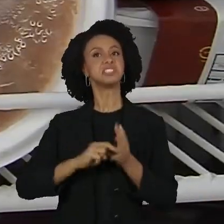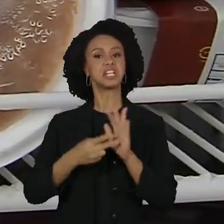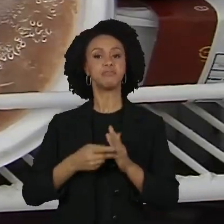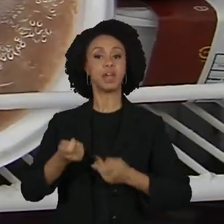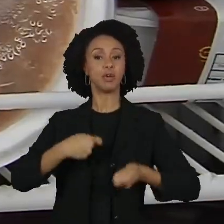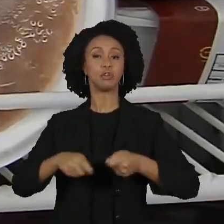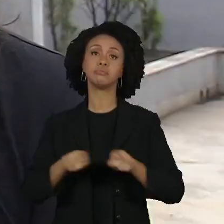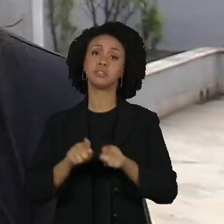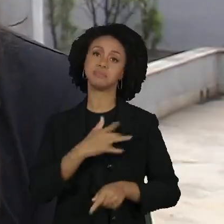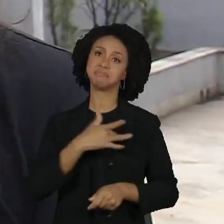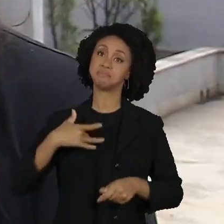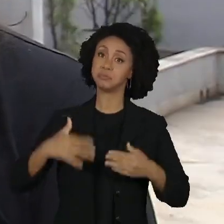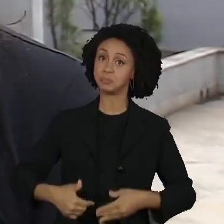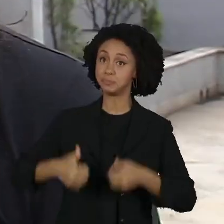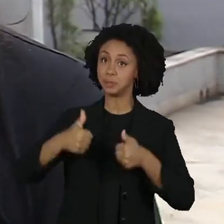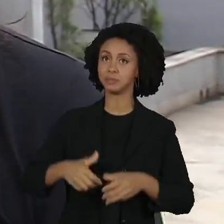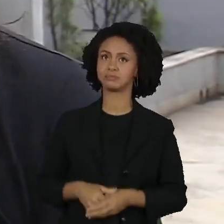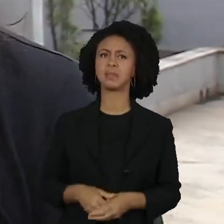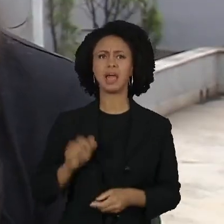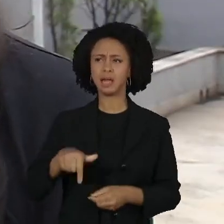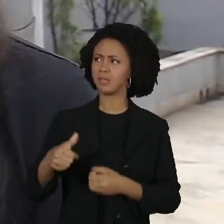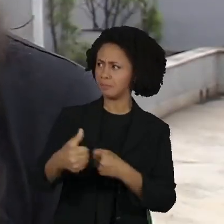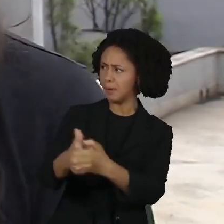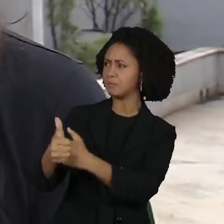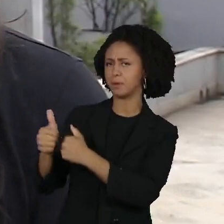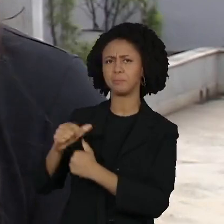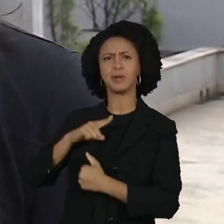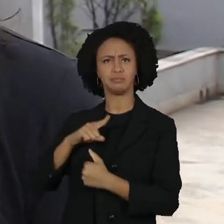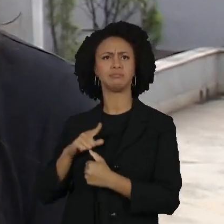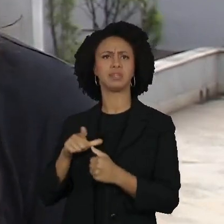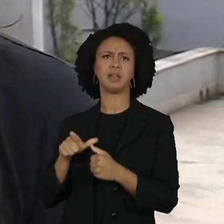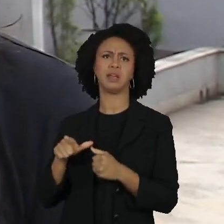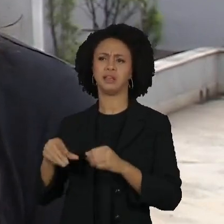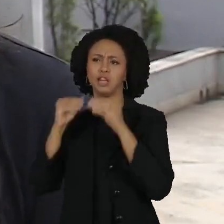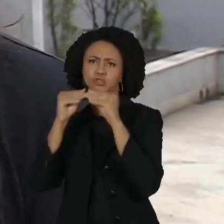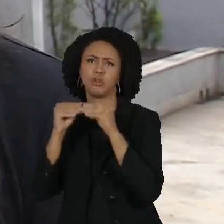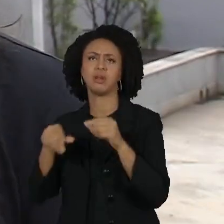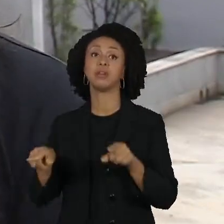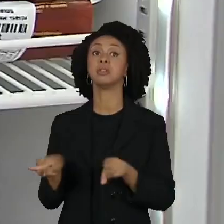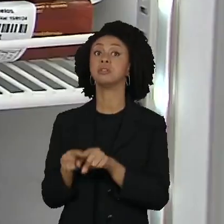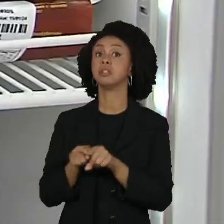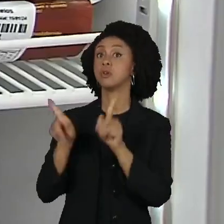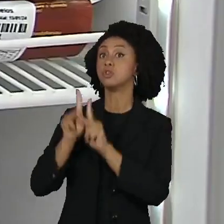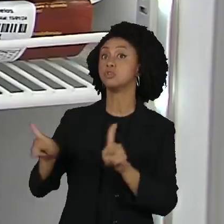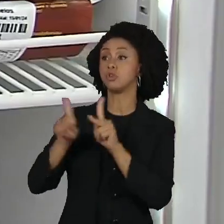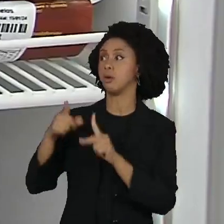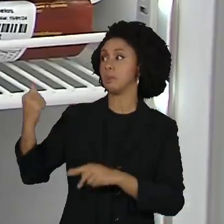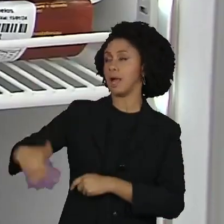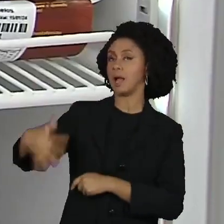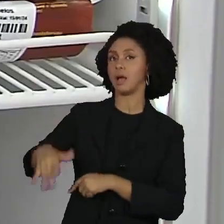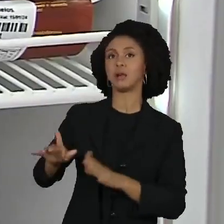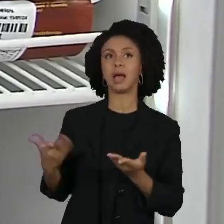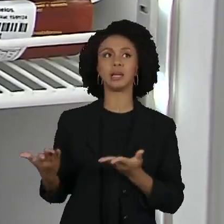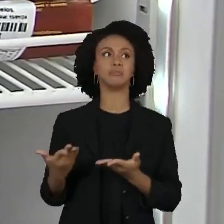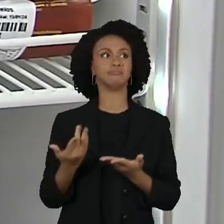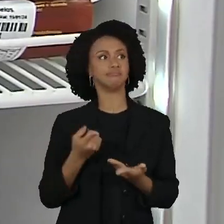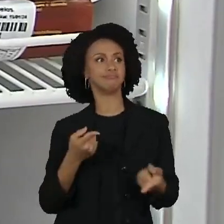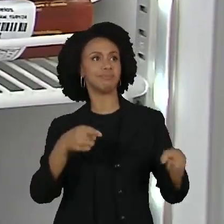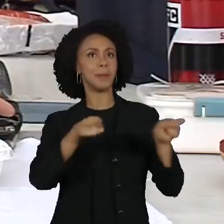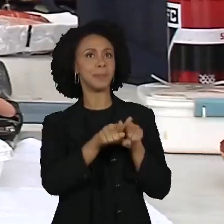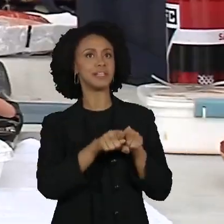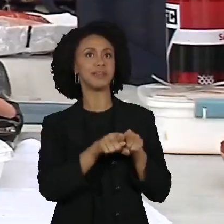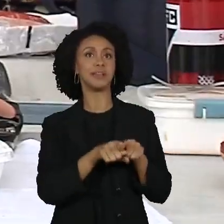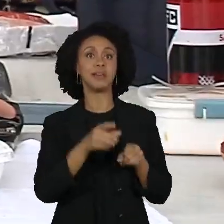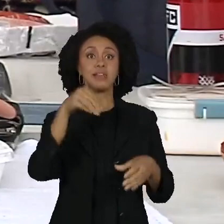e mais saúde. A gente tem lanchonetes aqui do lado, a gente tem um shopping com preços altos, então quando veio essa opção aqui para a gente ter a